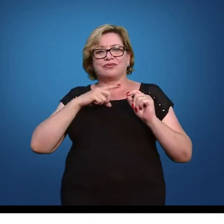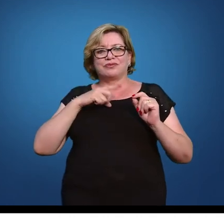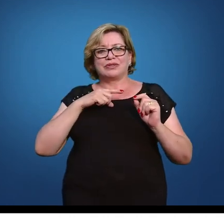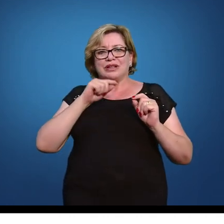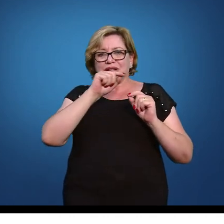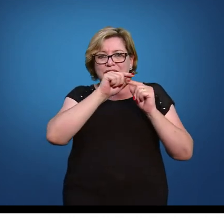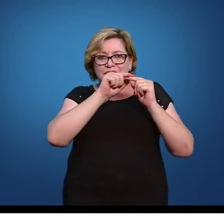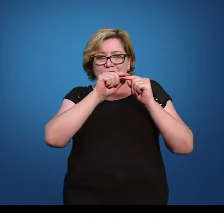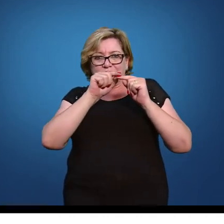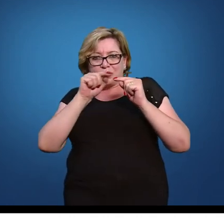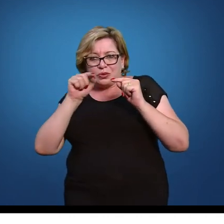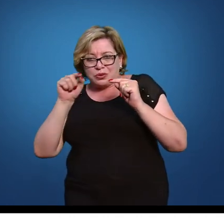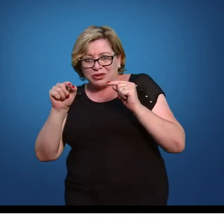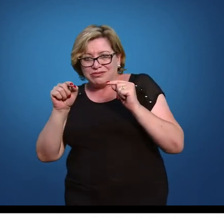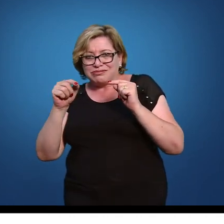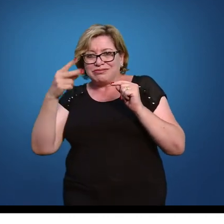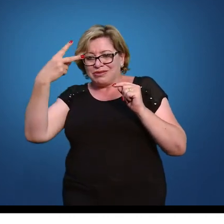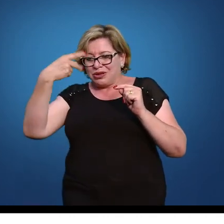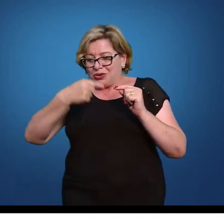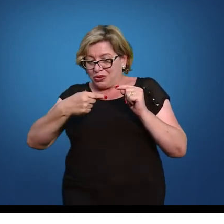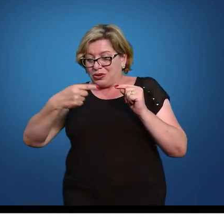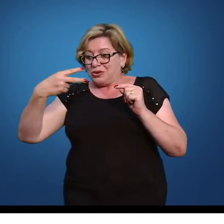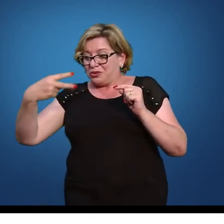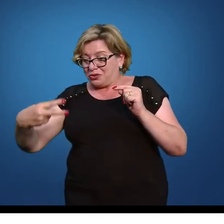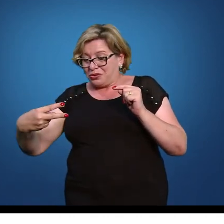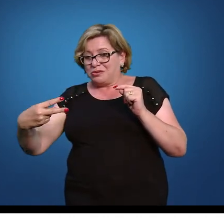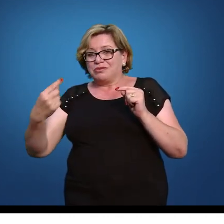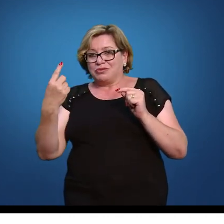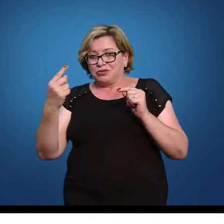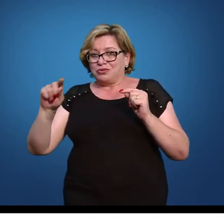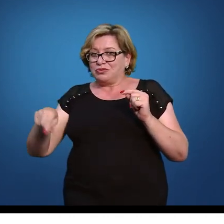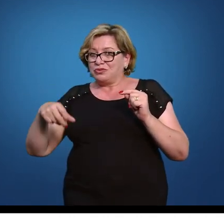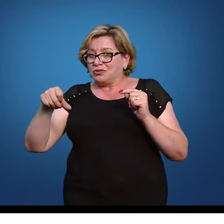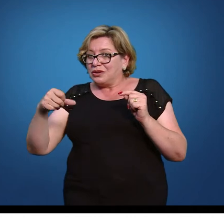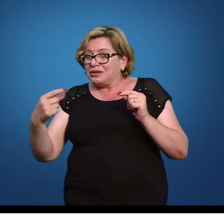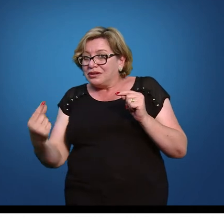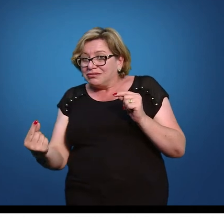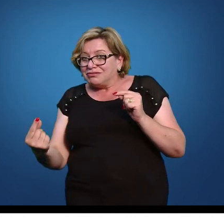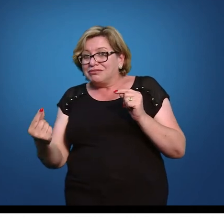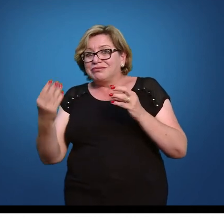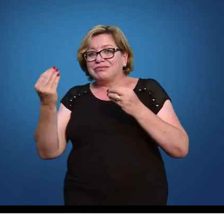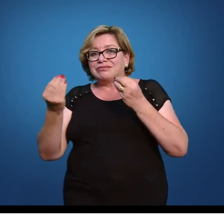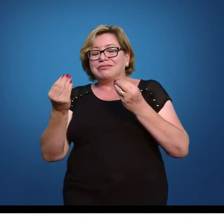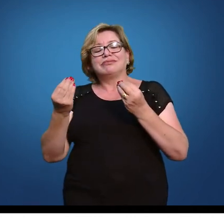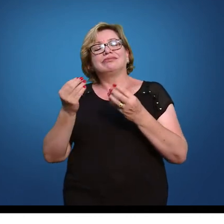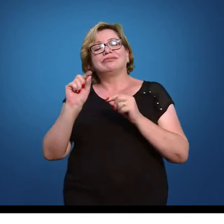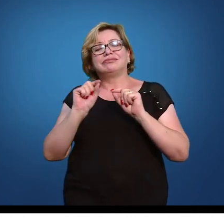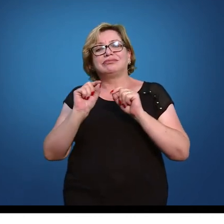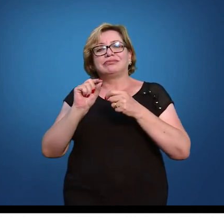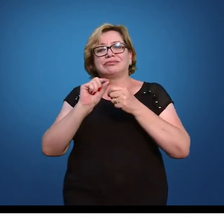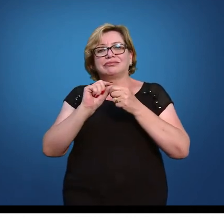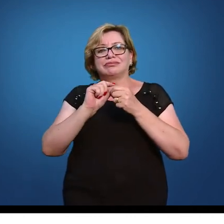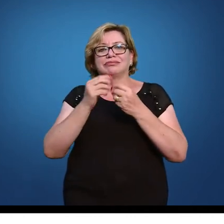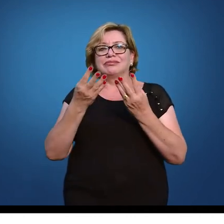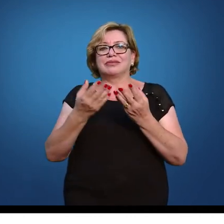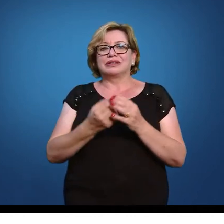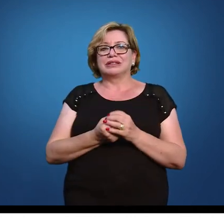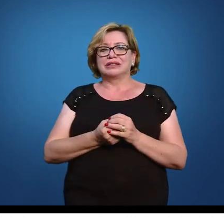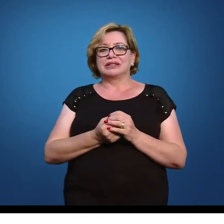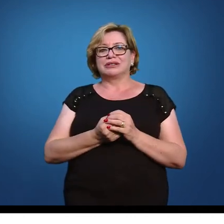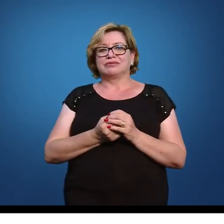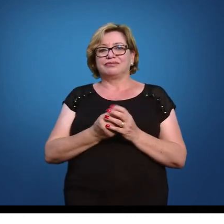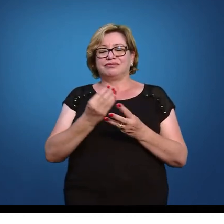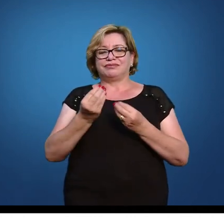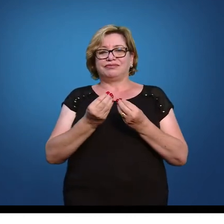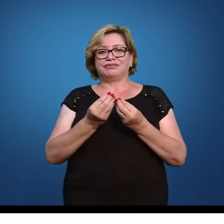horizontal é a nossa segunda casa decimal então como eu quero 1,91 eu não pego o primeiro que seria 1,90 e sim o segundo que é